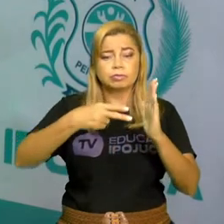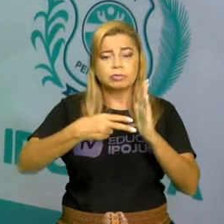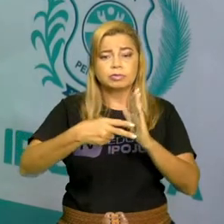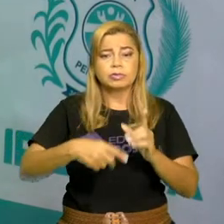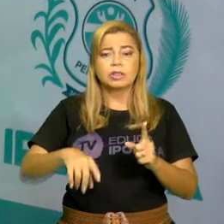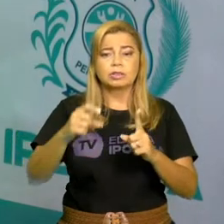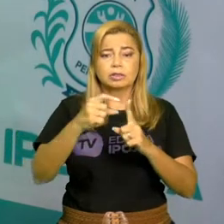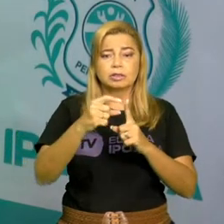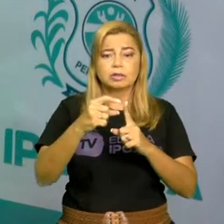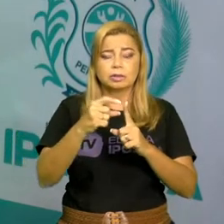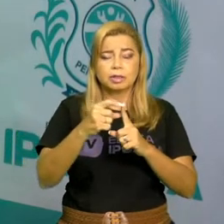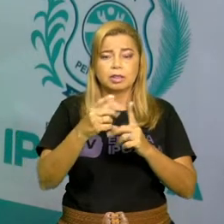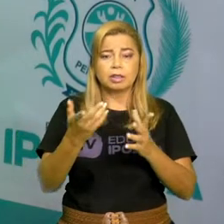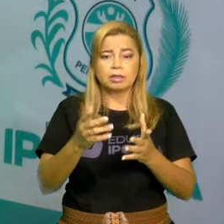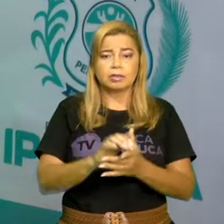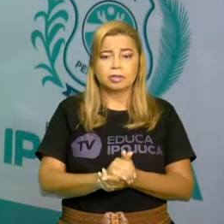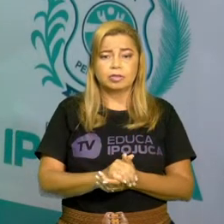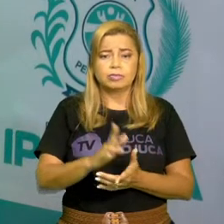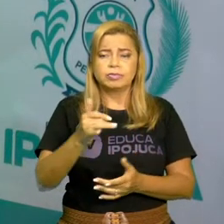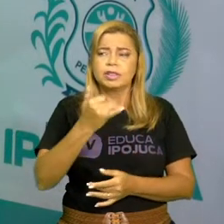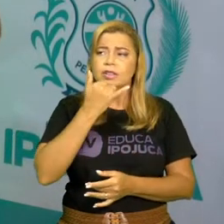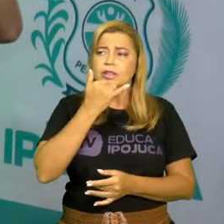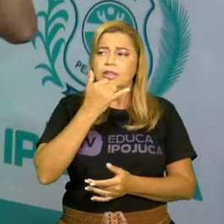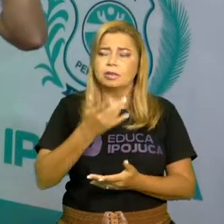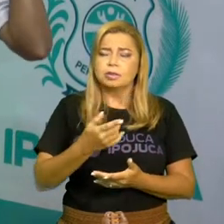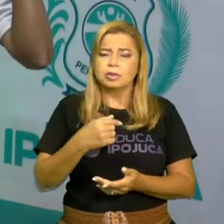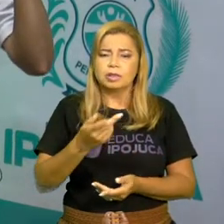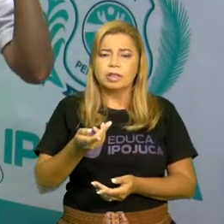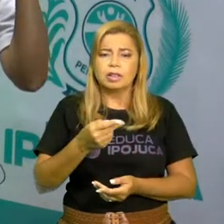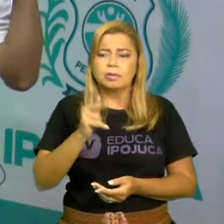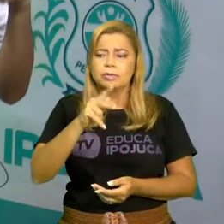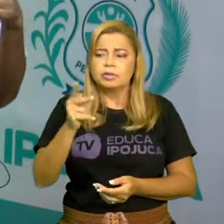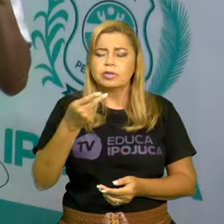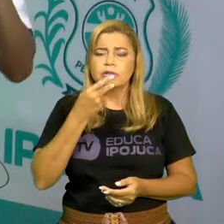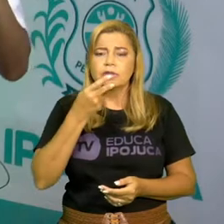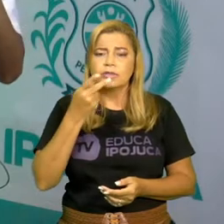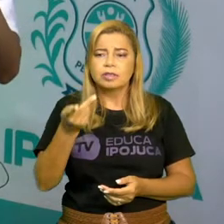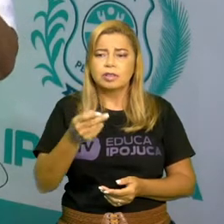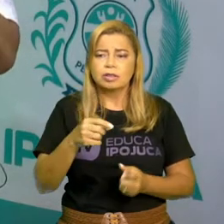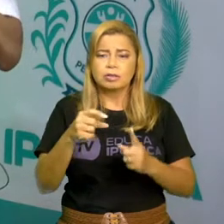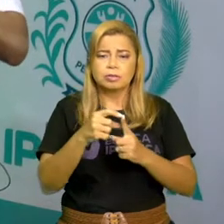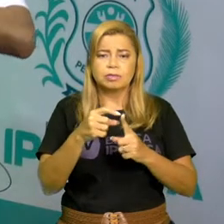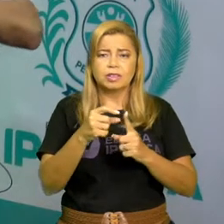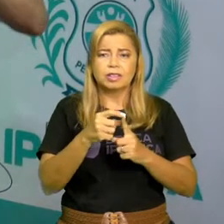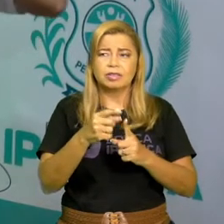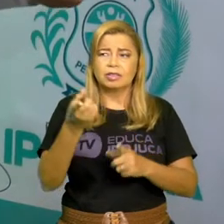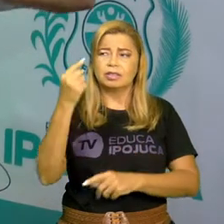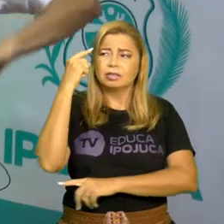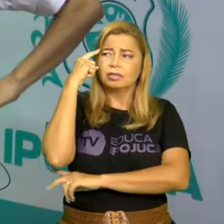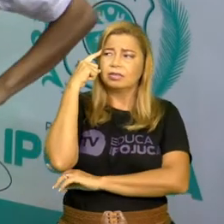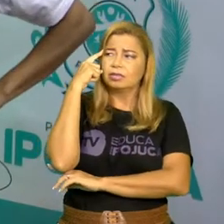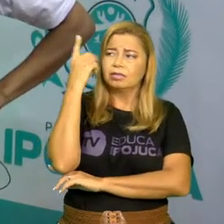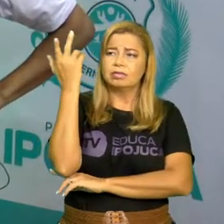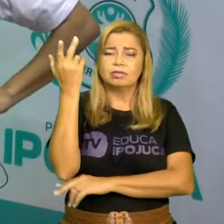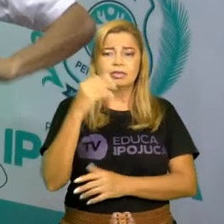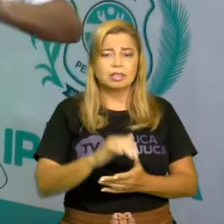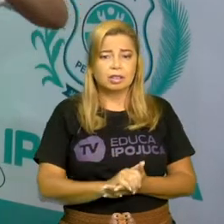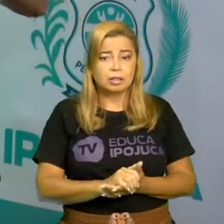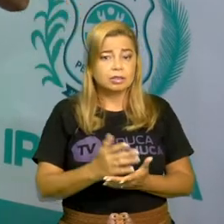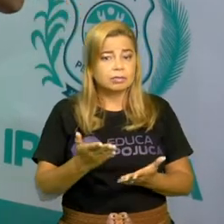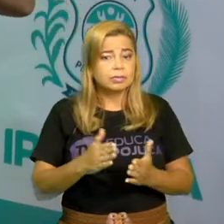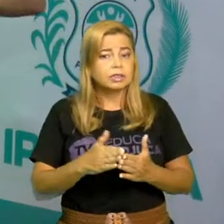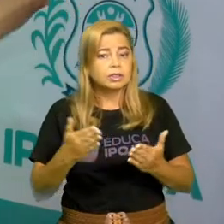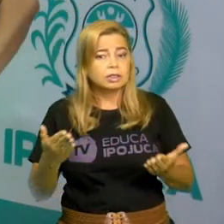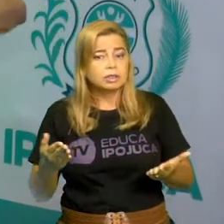professora fala uma palavra, o que é isso? Mas a gente tem que entender que ali no dicionário tem uma palavra